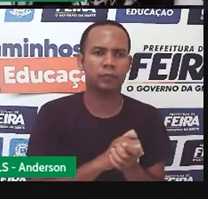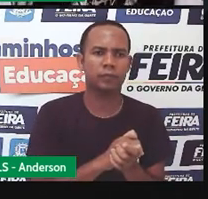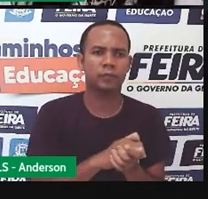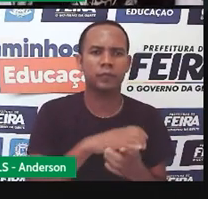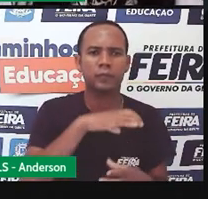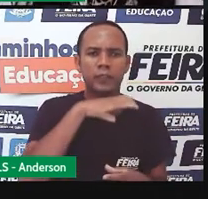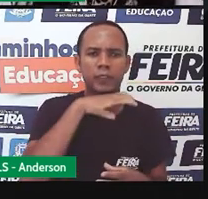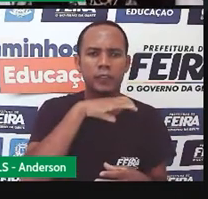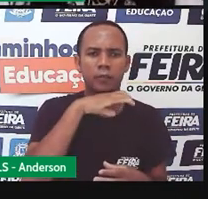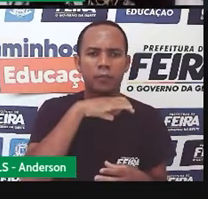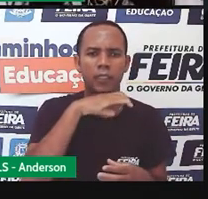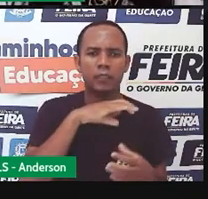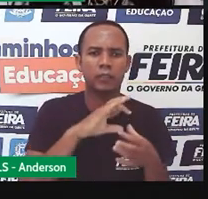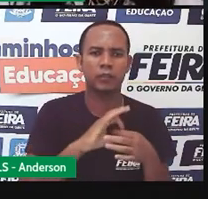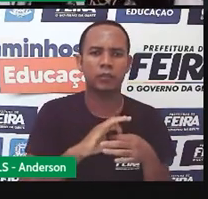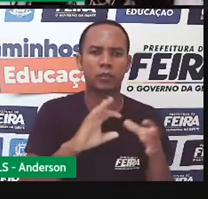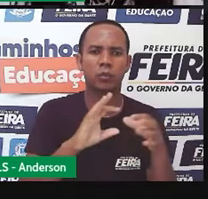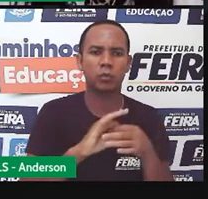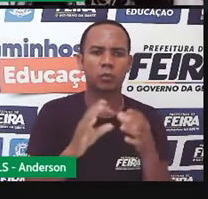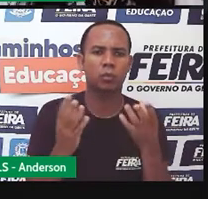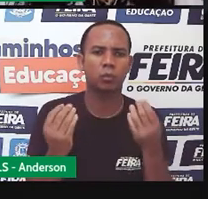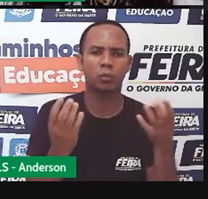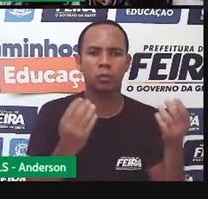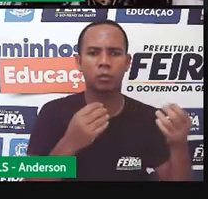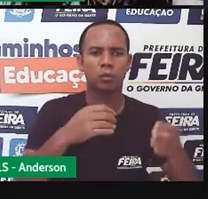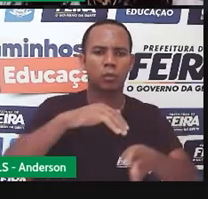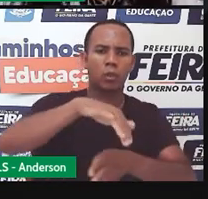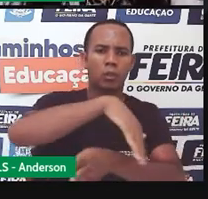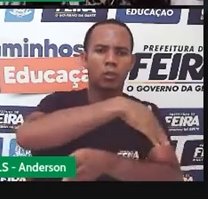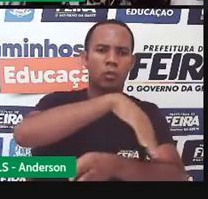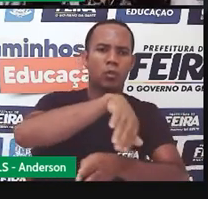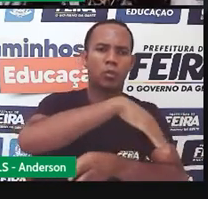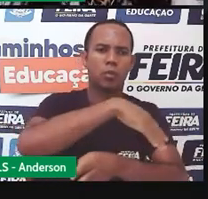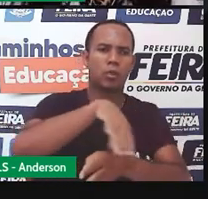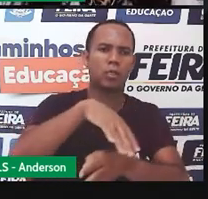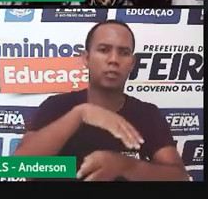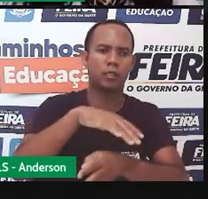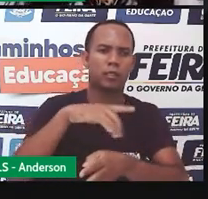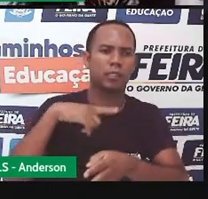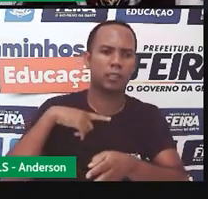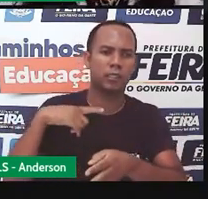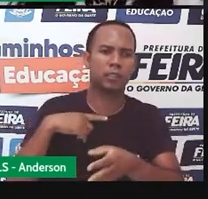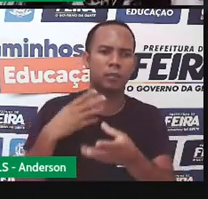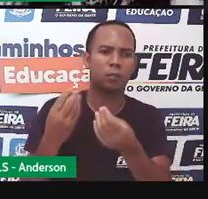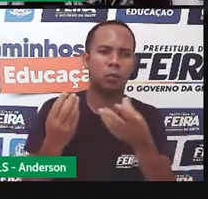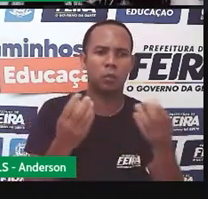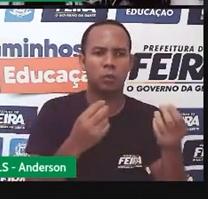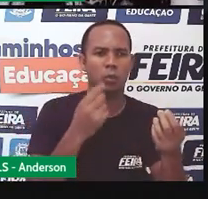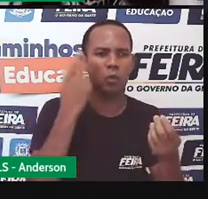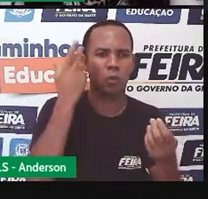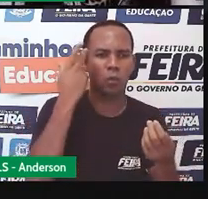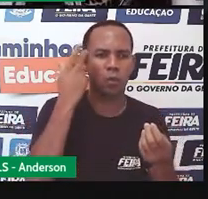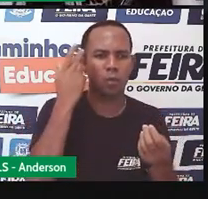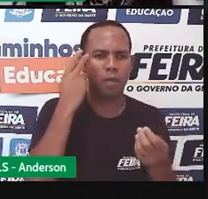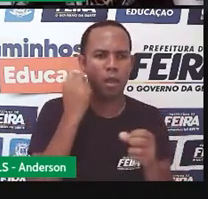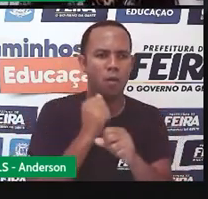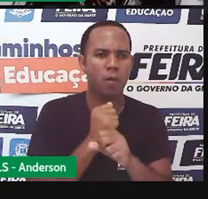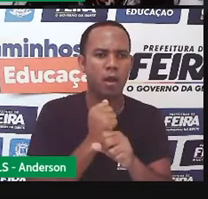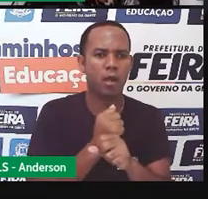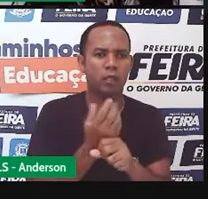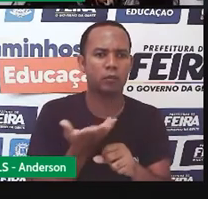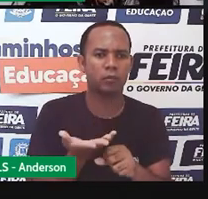Animais soltos e amontoados pelas ruas das cidades têm sido uma prática comum no último ano.